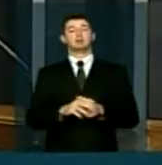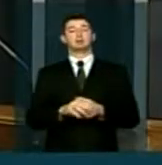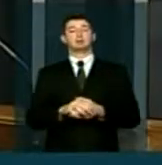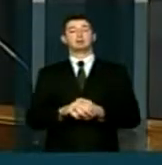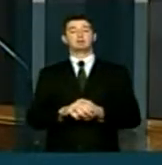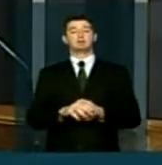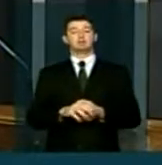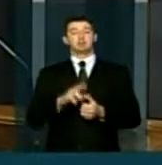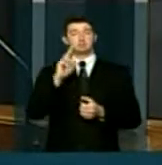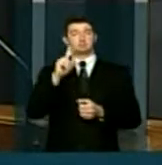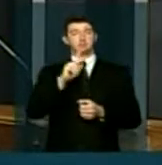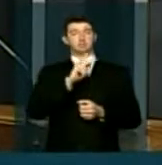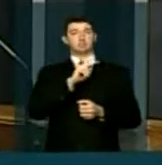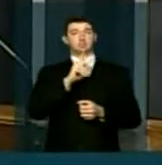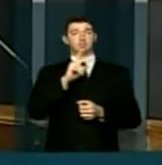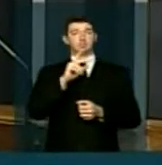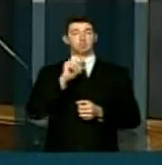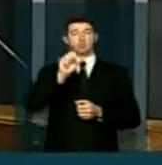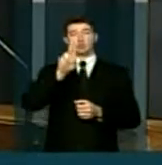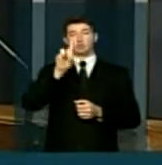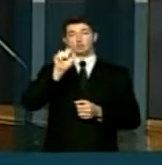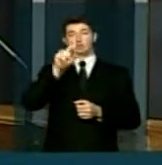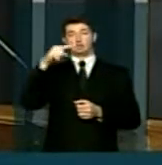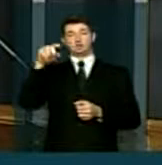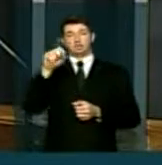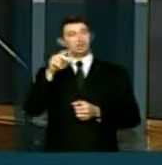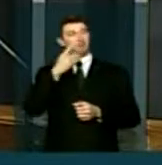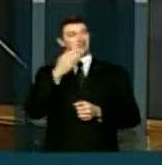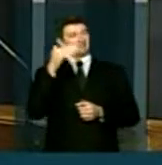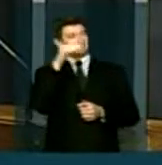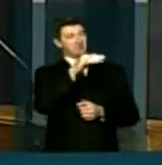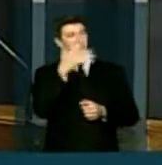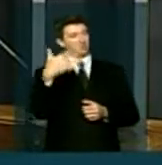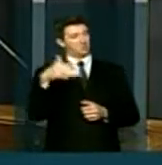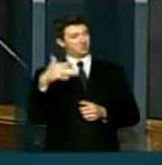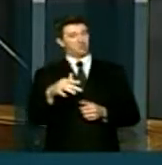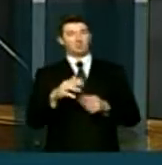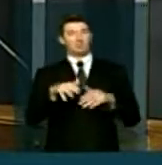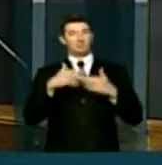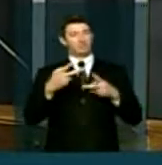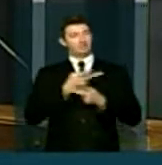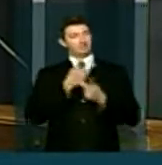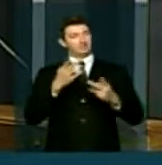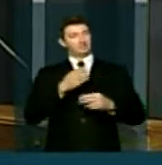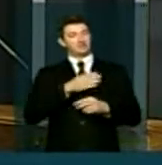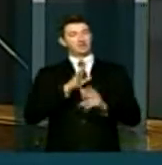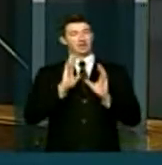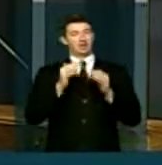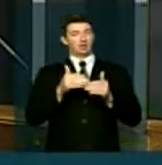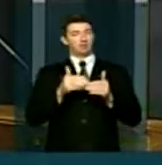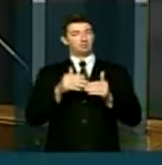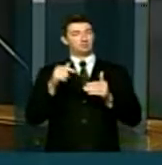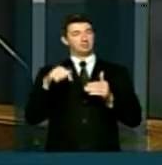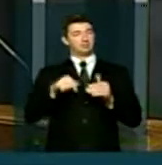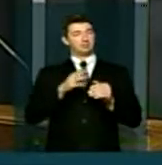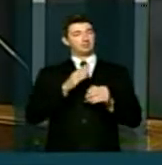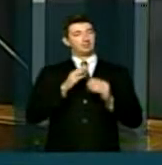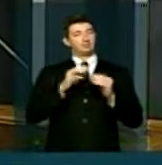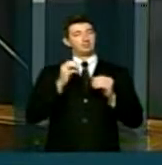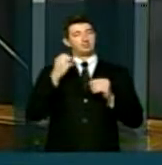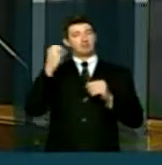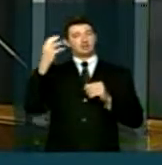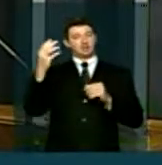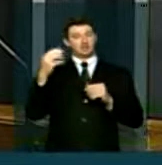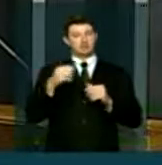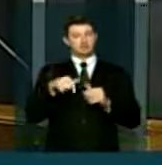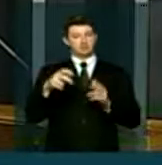que o presidente do parlamento do Sudão dirigiu-se a vossa excelência quando da visita da comissão que